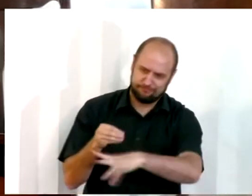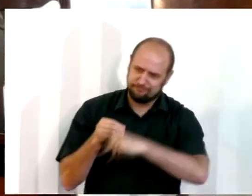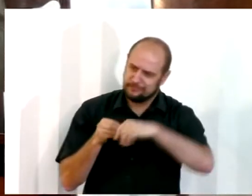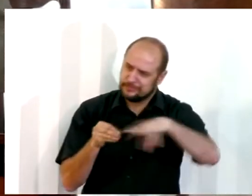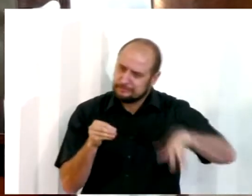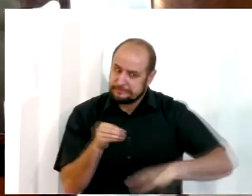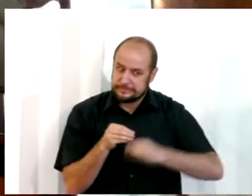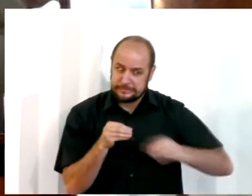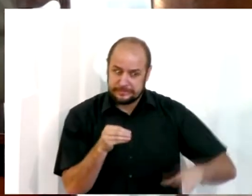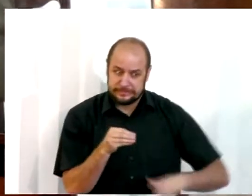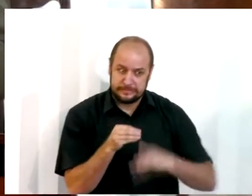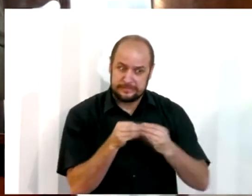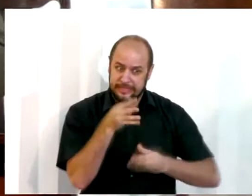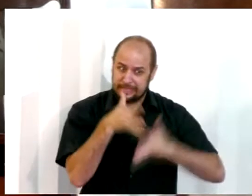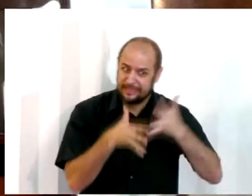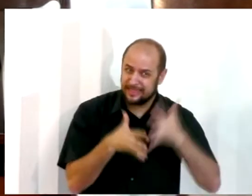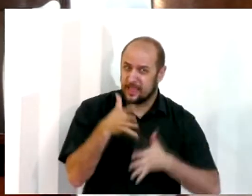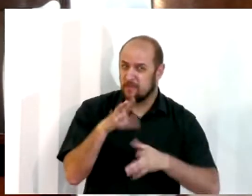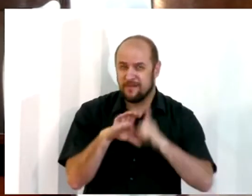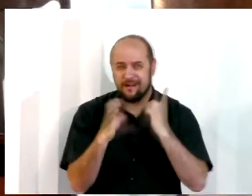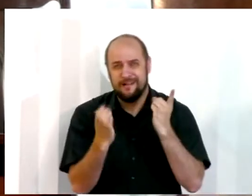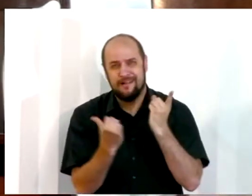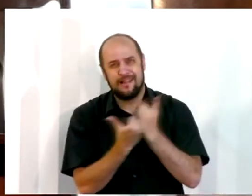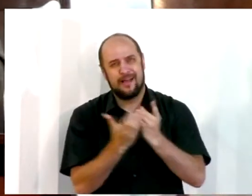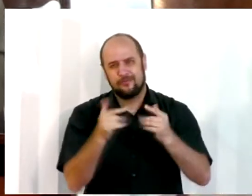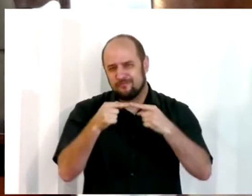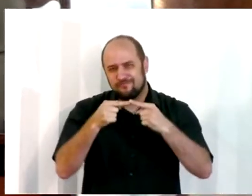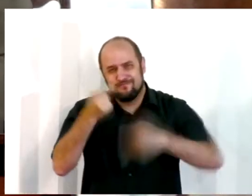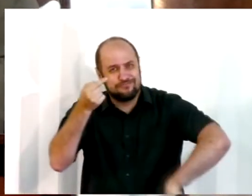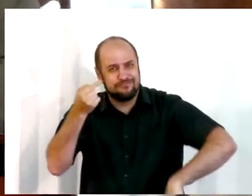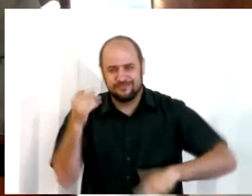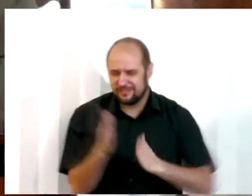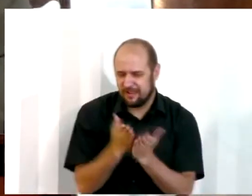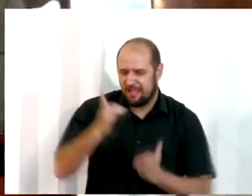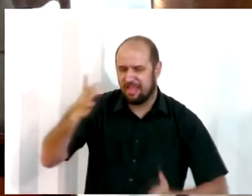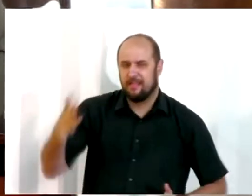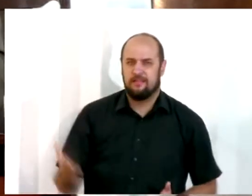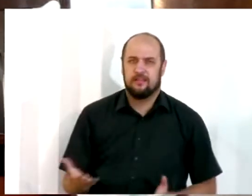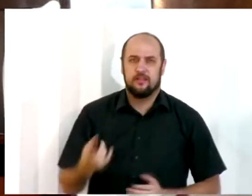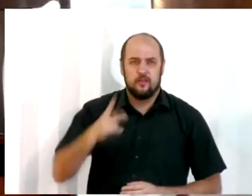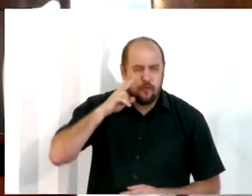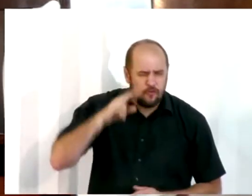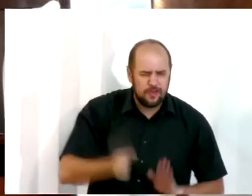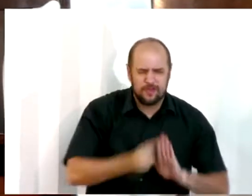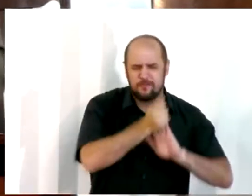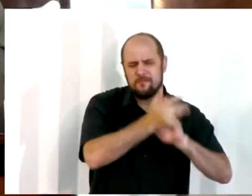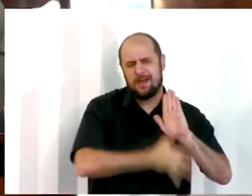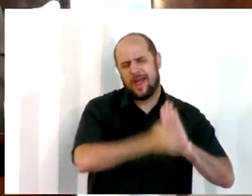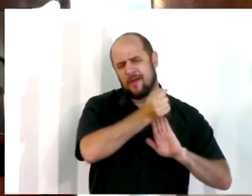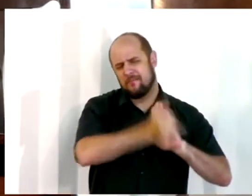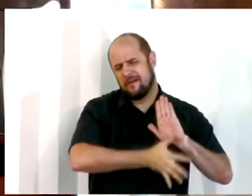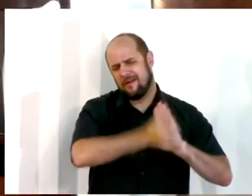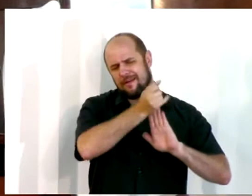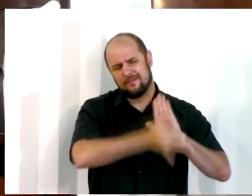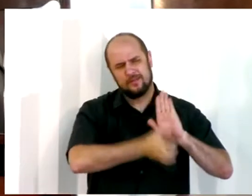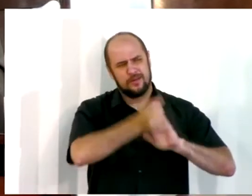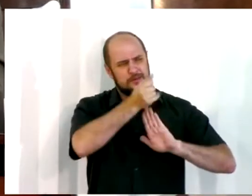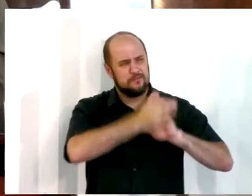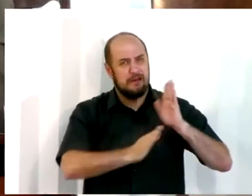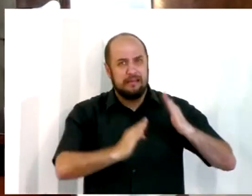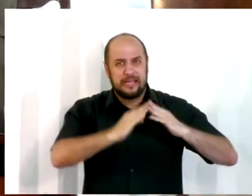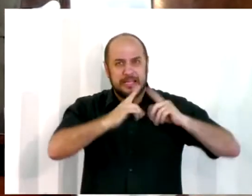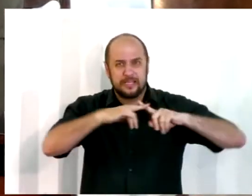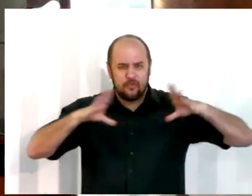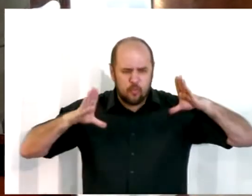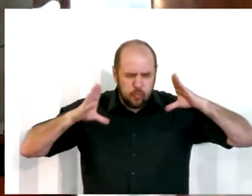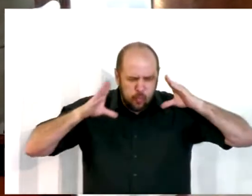começam a ser ocupadas no lugar do povo que não estão de acordo com a palavra. E aí vamos ver séculos e séculos de trevas na igreja